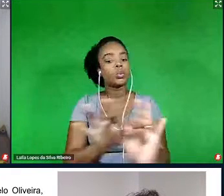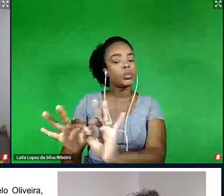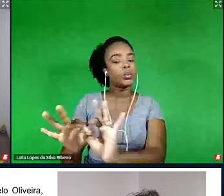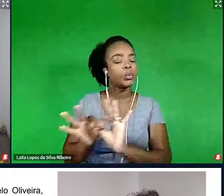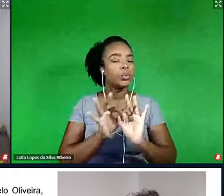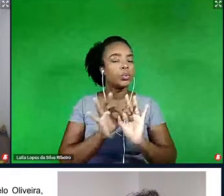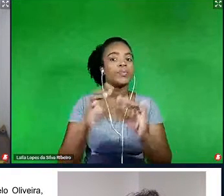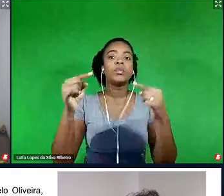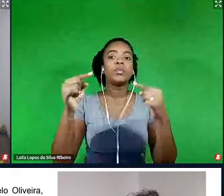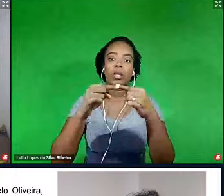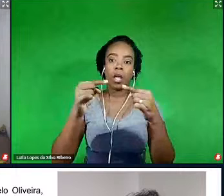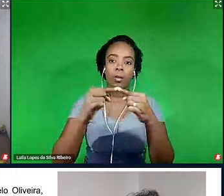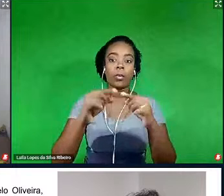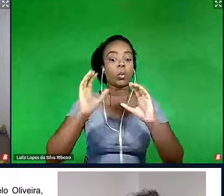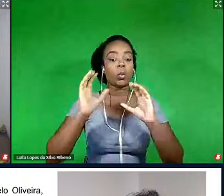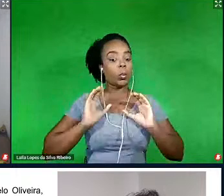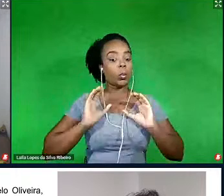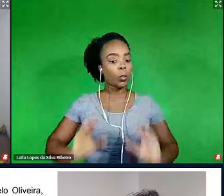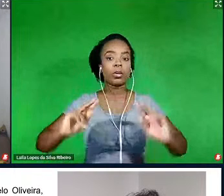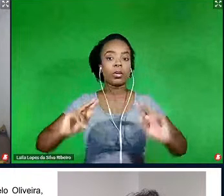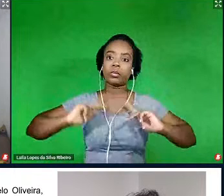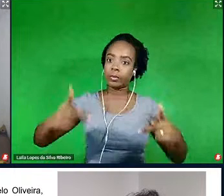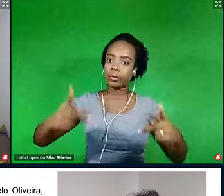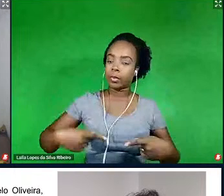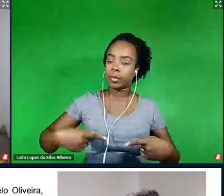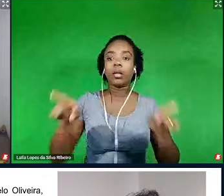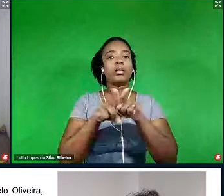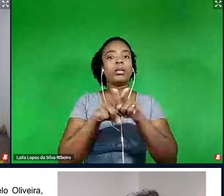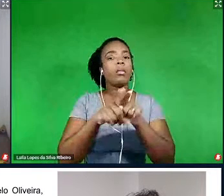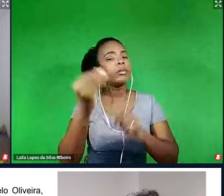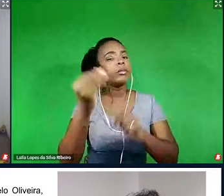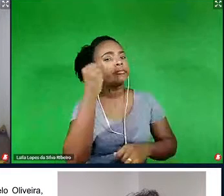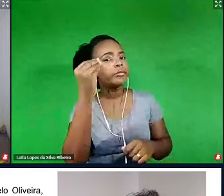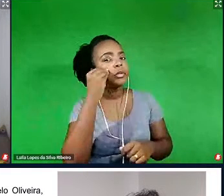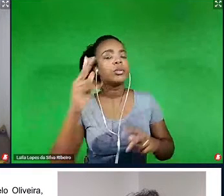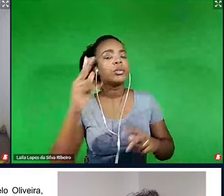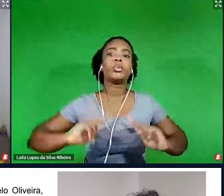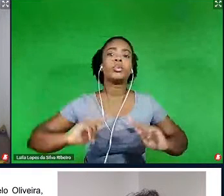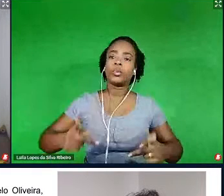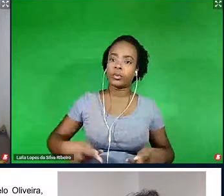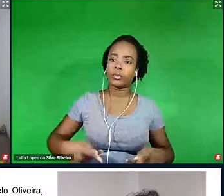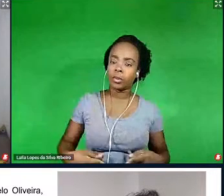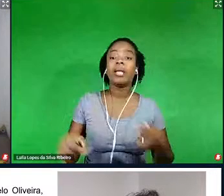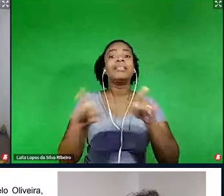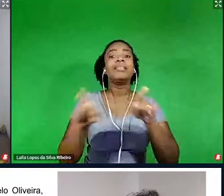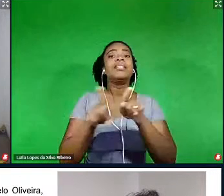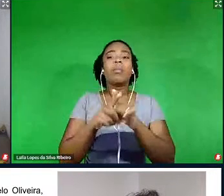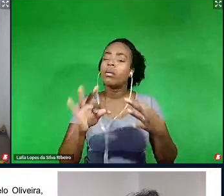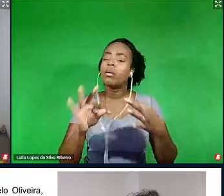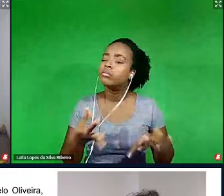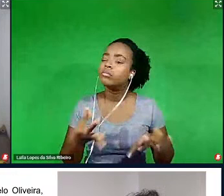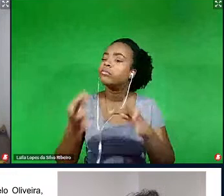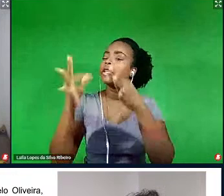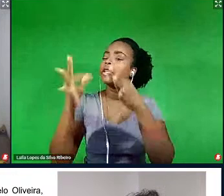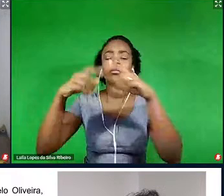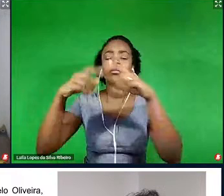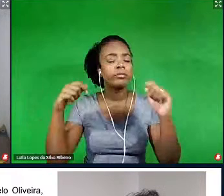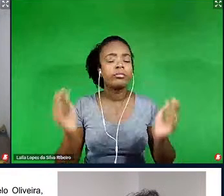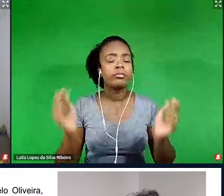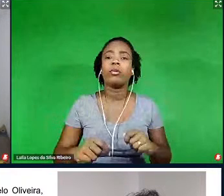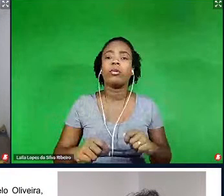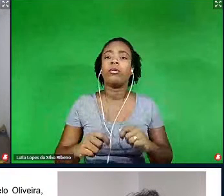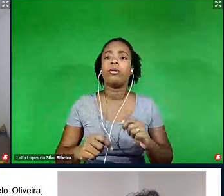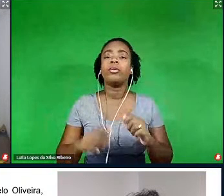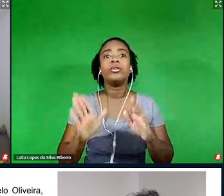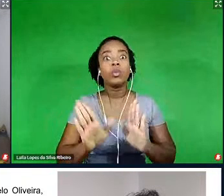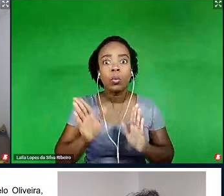humanas, expectativas humanas, e o que a tecnologia possibilita em termos de, da